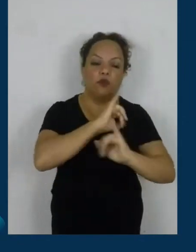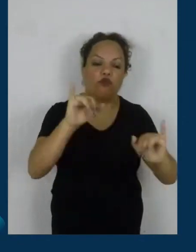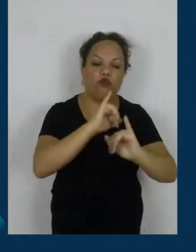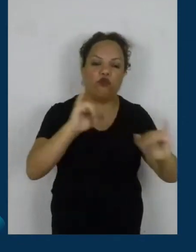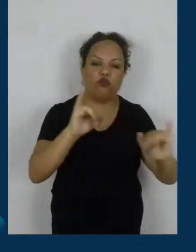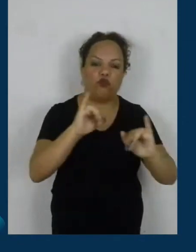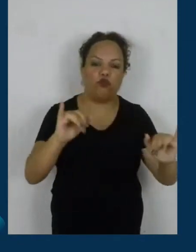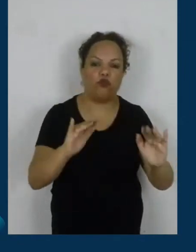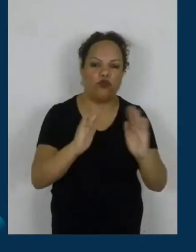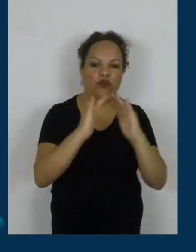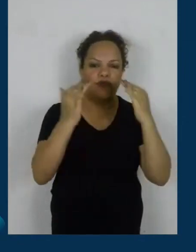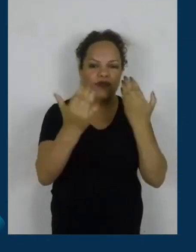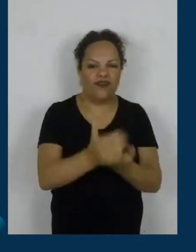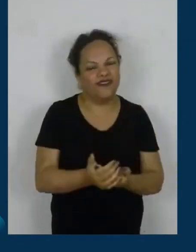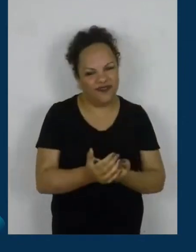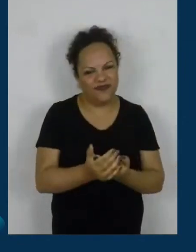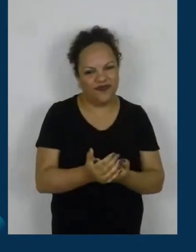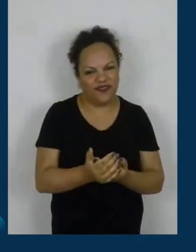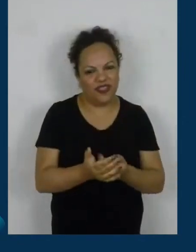Online.